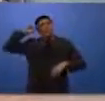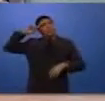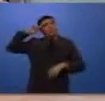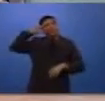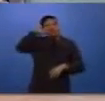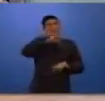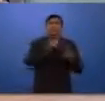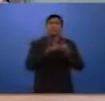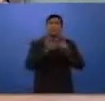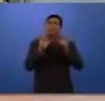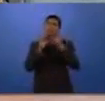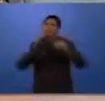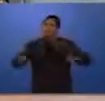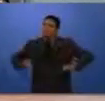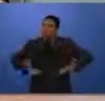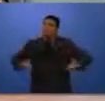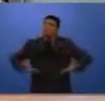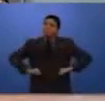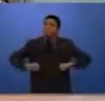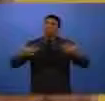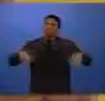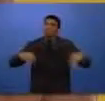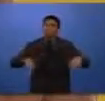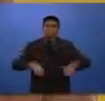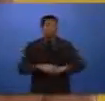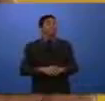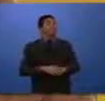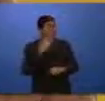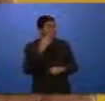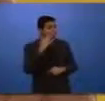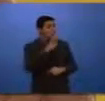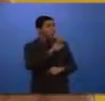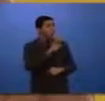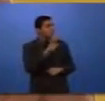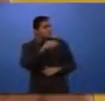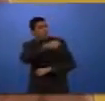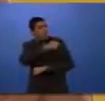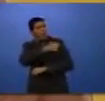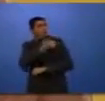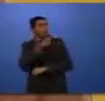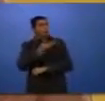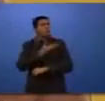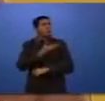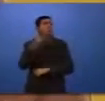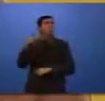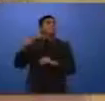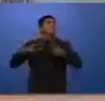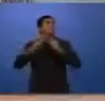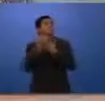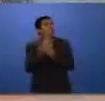sofrimento familiar bastante grande. E com os alunos, em relação aos colegas, funciona da mesma maneira?